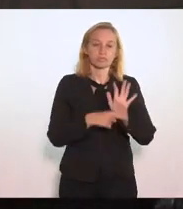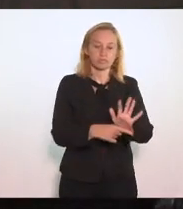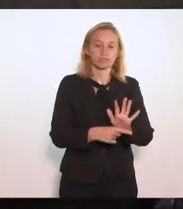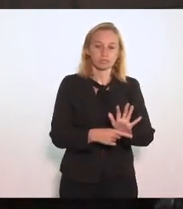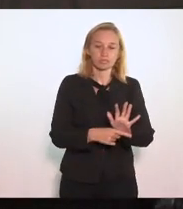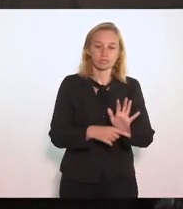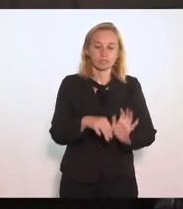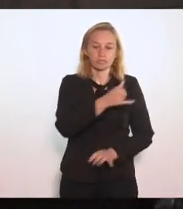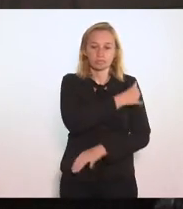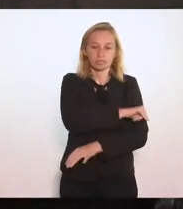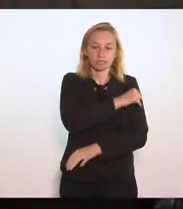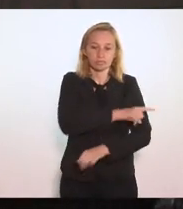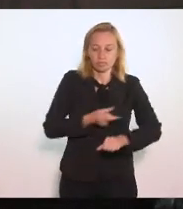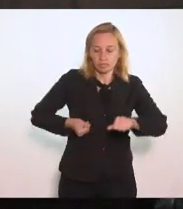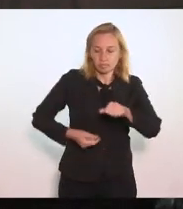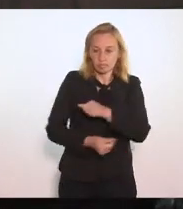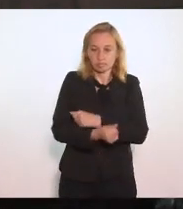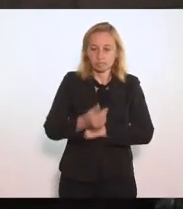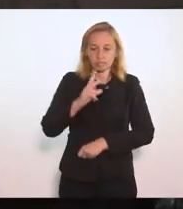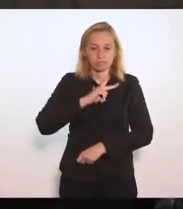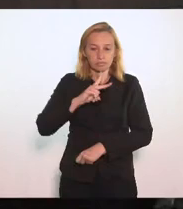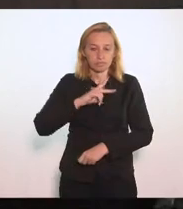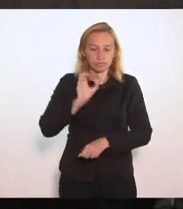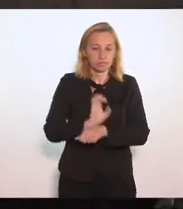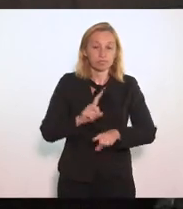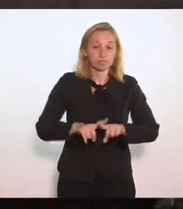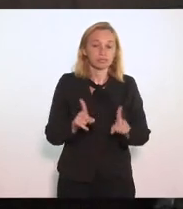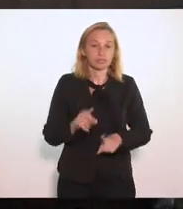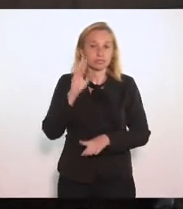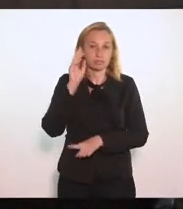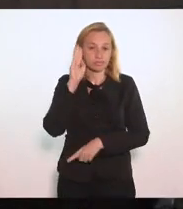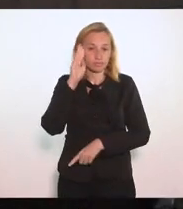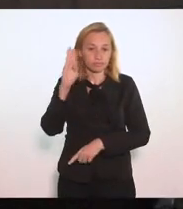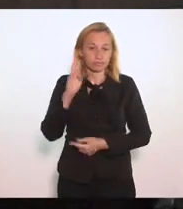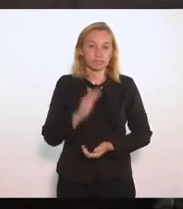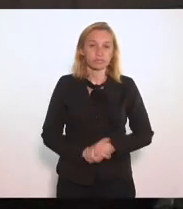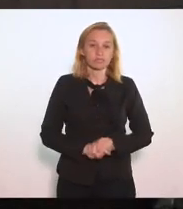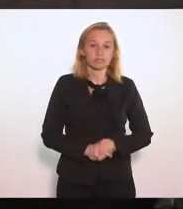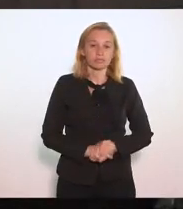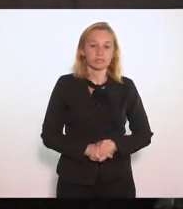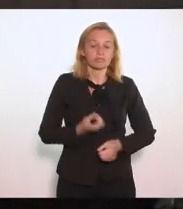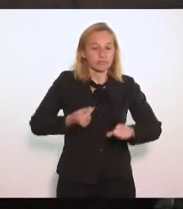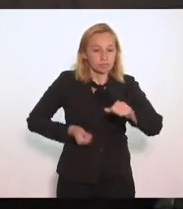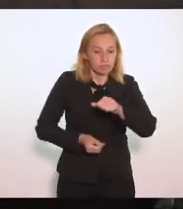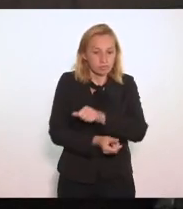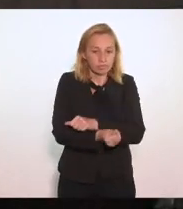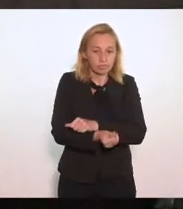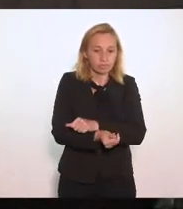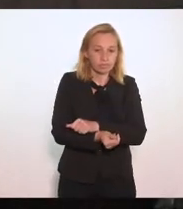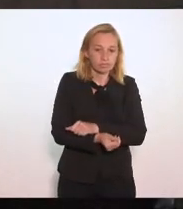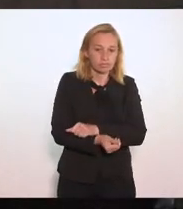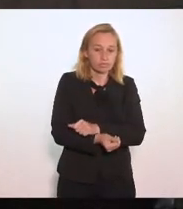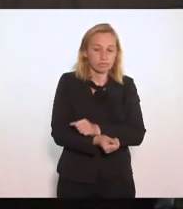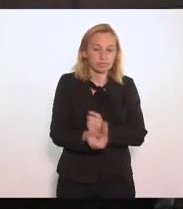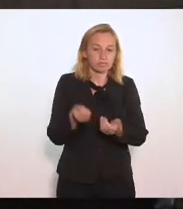reinvestimento No próprio Estado Mas principalmente Com os investimentos Que vão ser executados Pelo setor privado